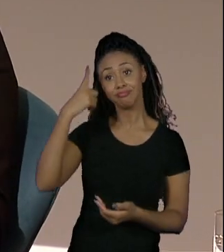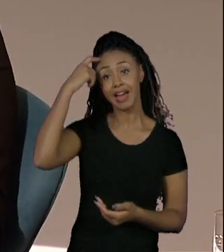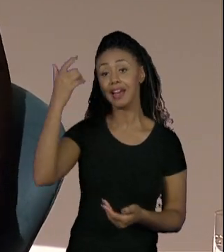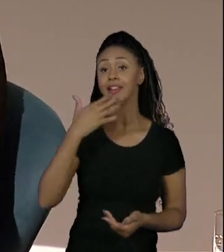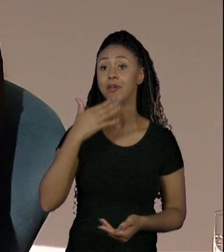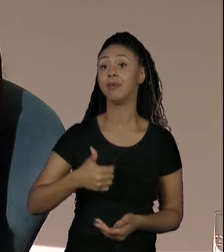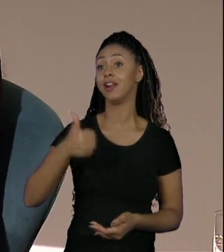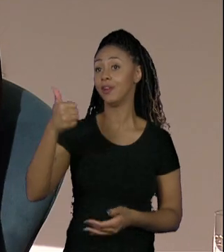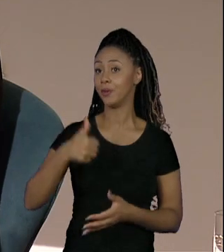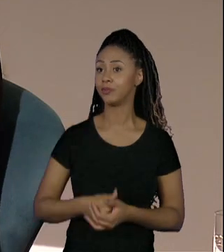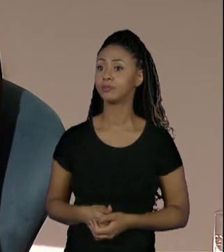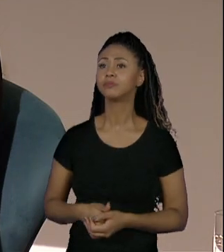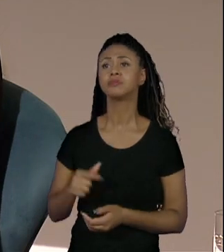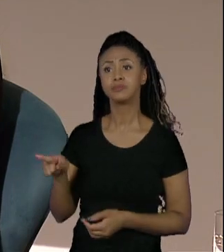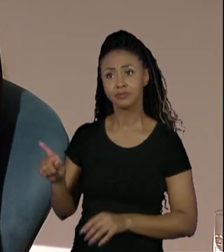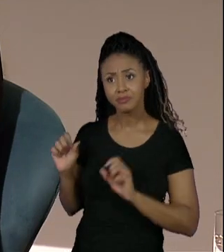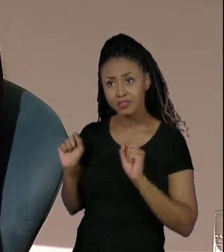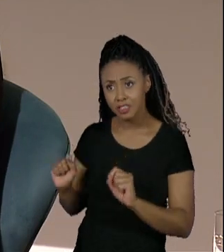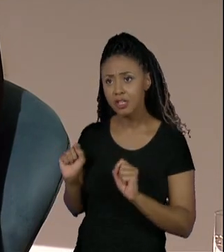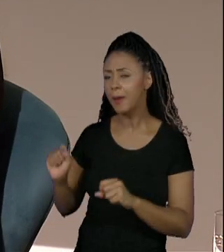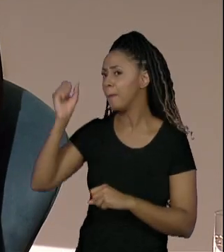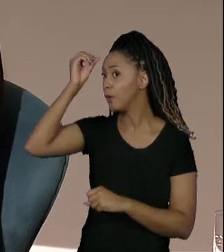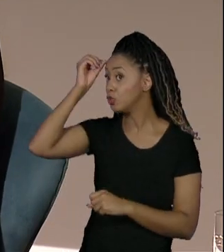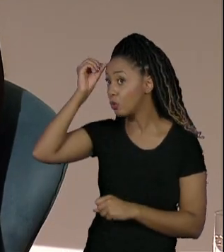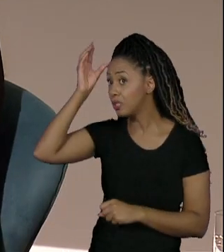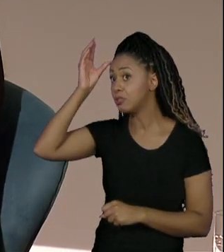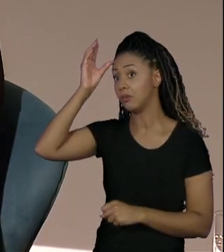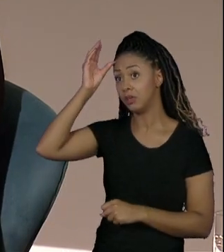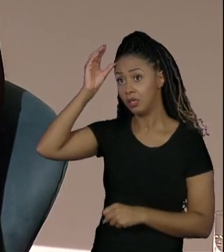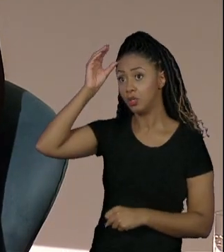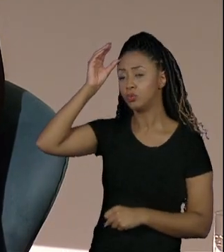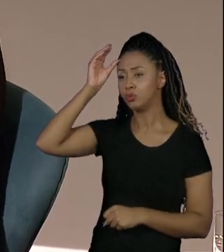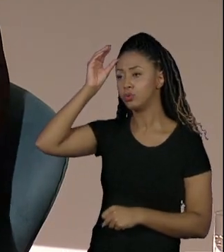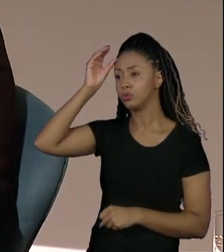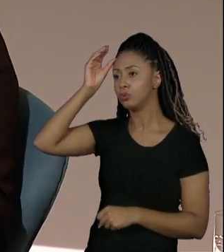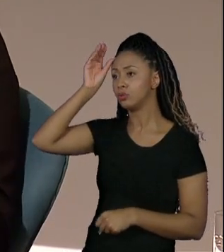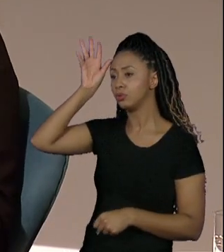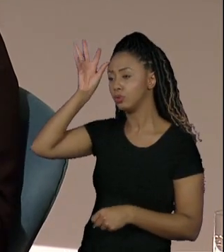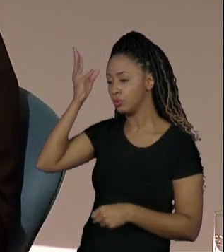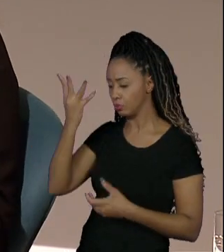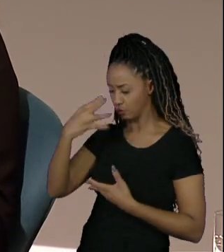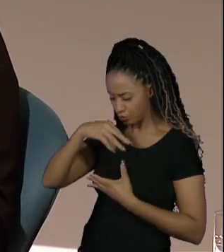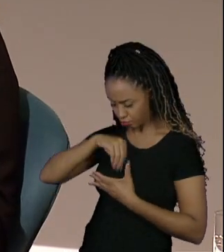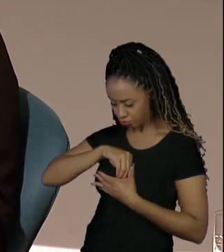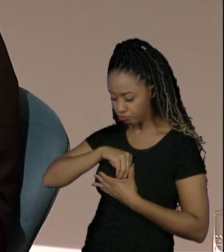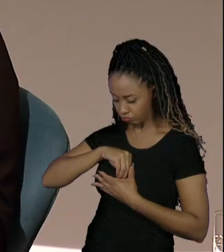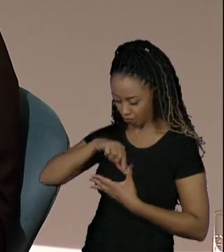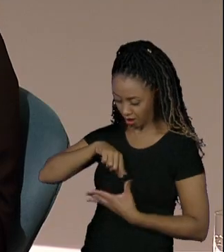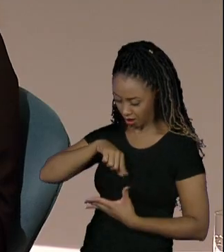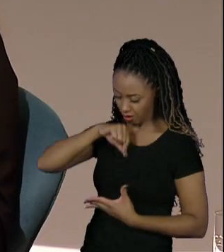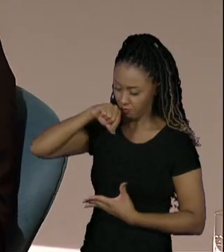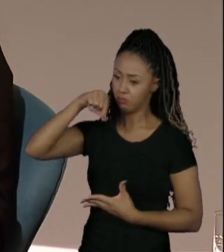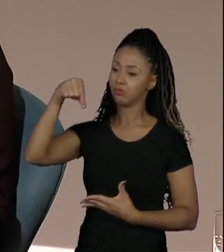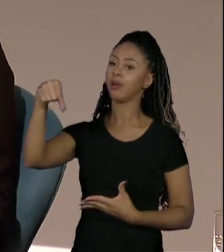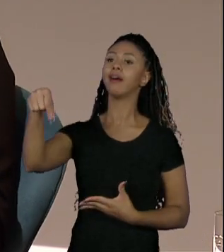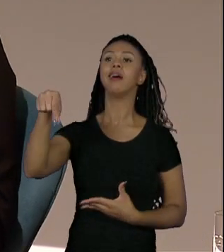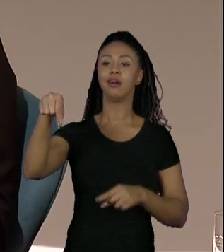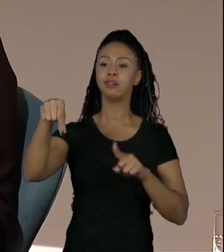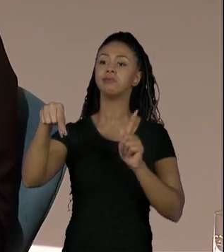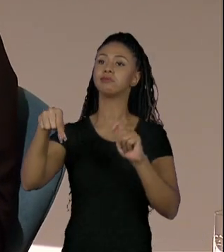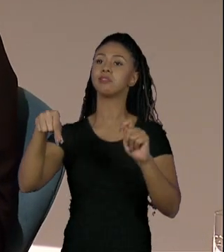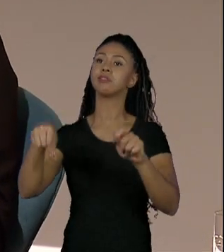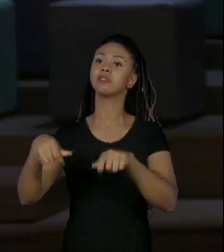curso. É você pegar um conhecimento, olhar para ele e falar, eu vou usar isso neste momento e vou fazer uma